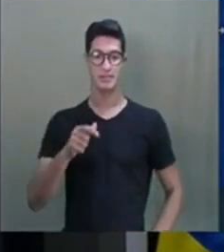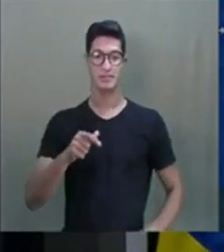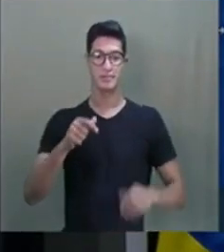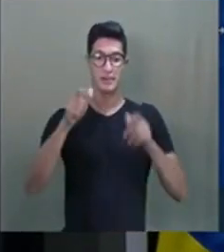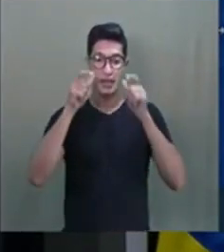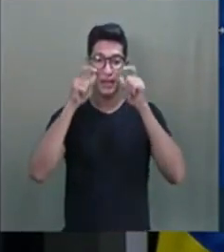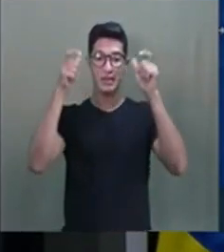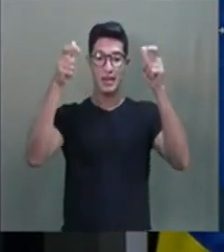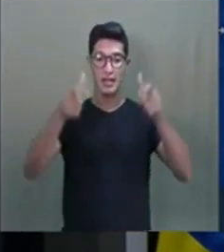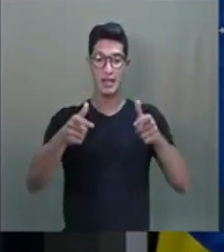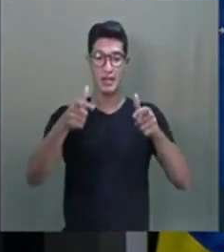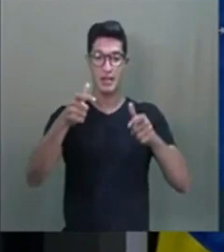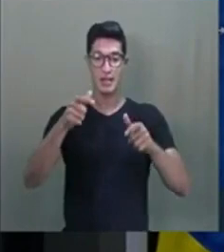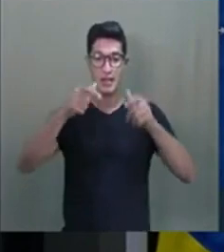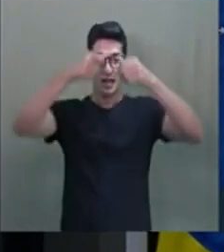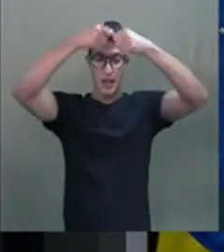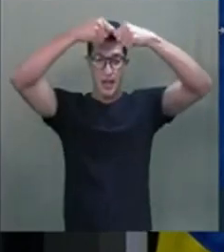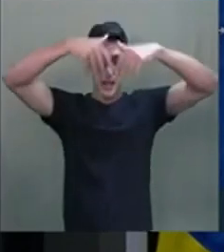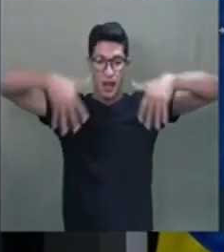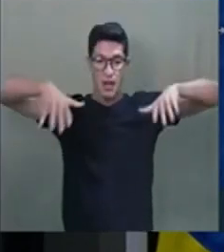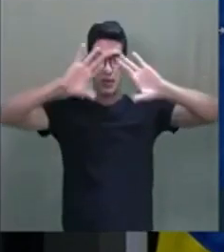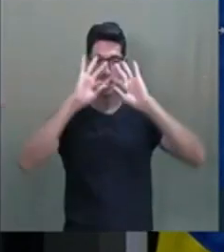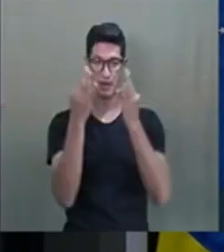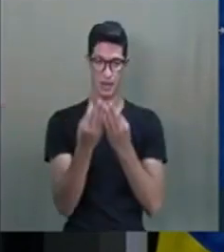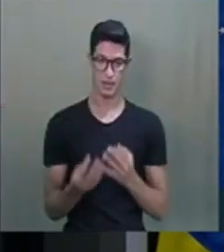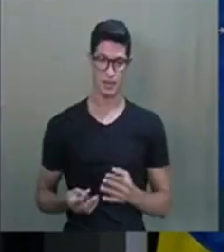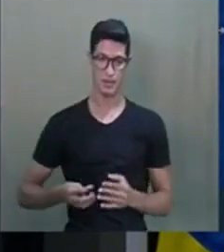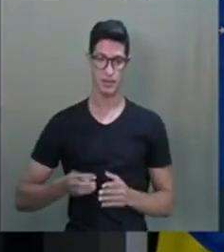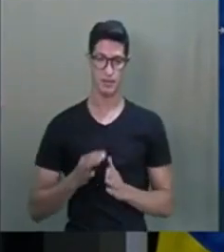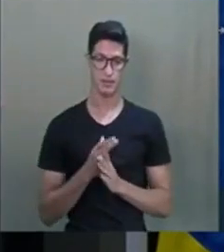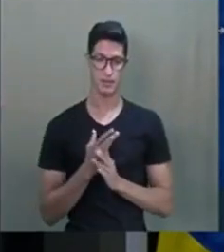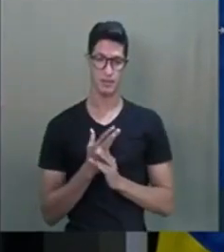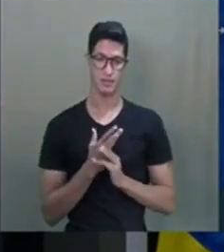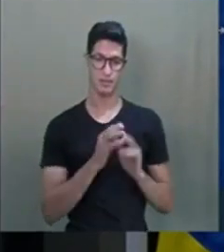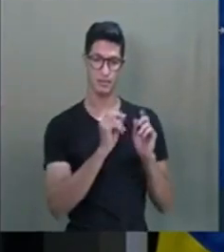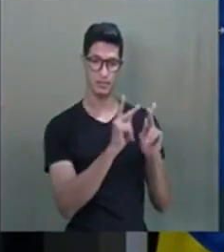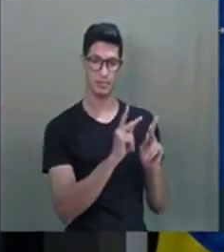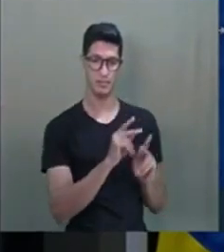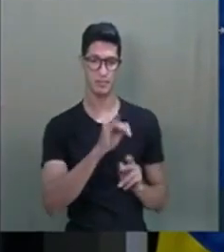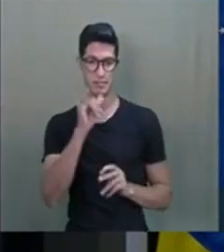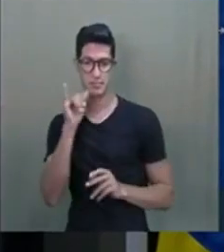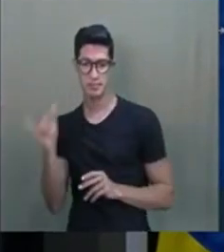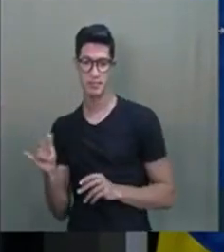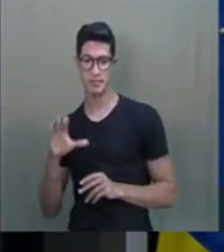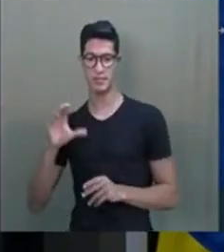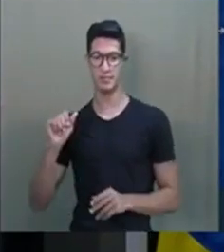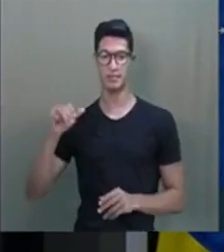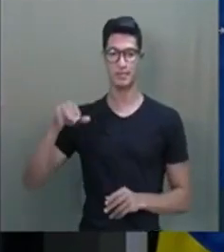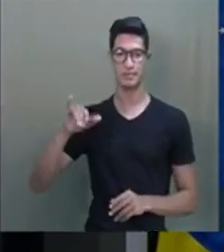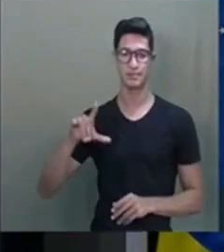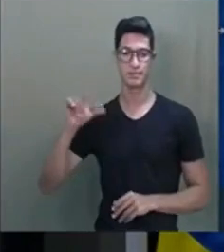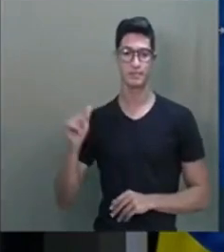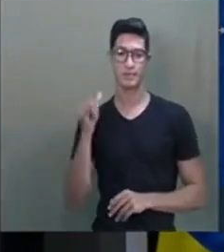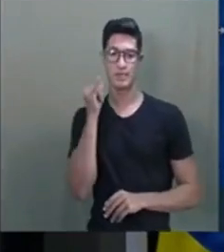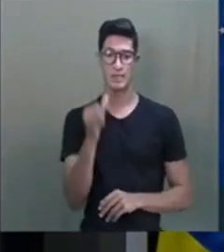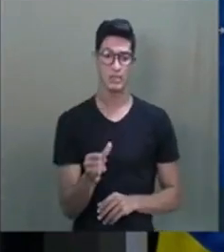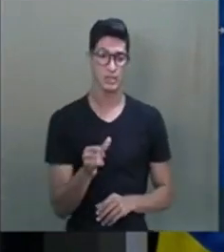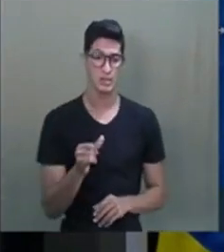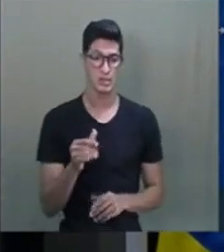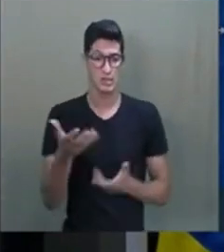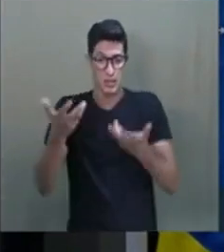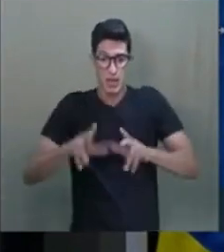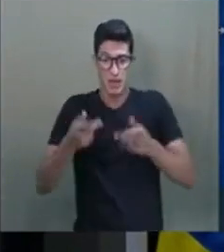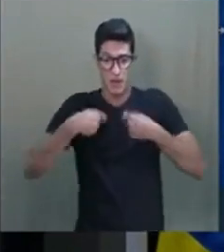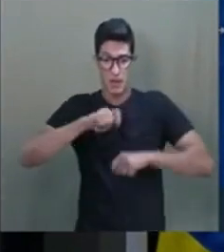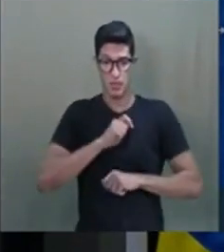interessa as novas constelações familiares. Eu falei, tá bom, Bert, fui lá, falei, Camila, ele disse que ele não